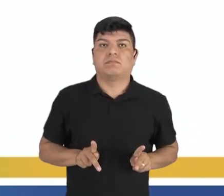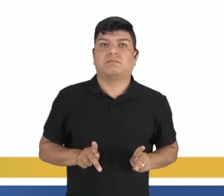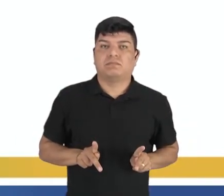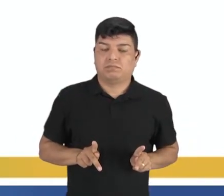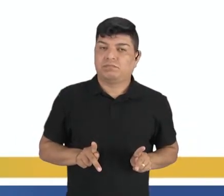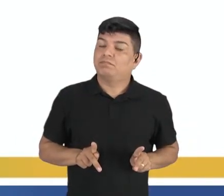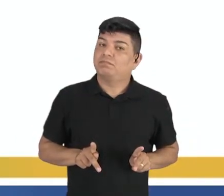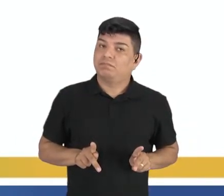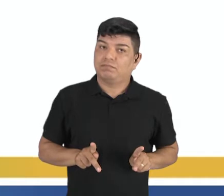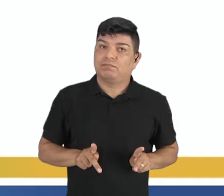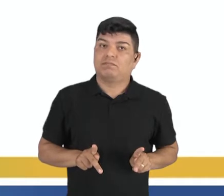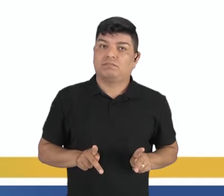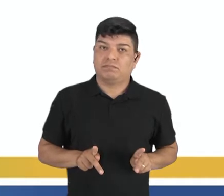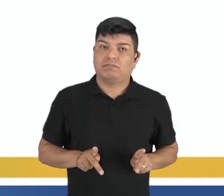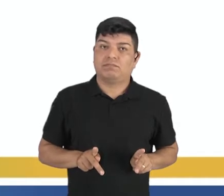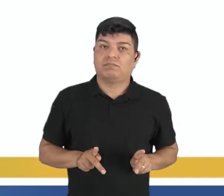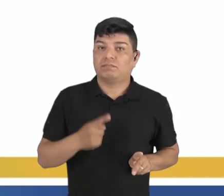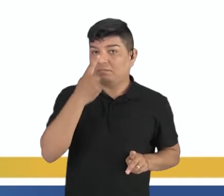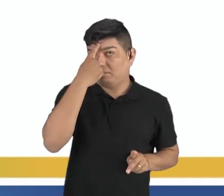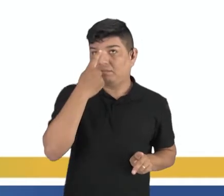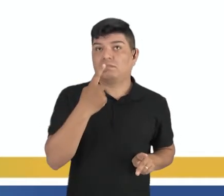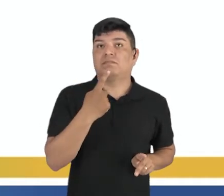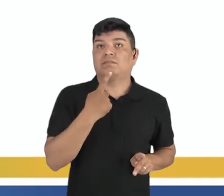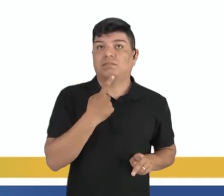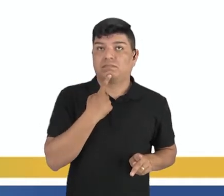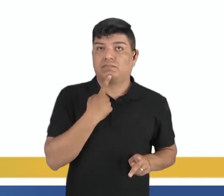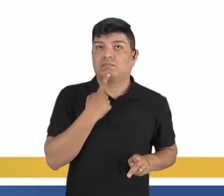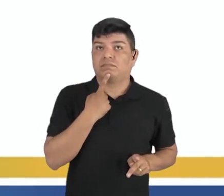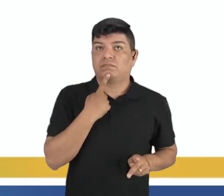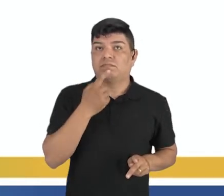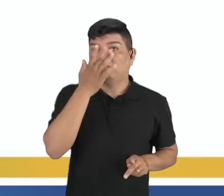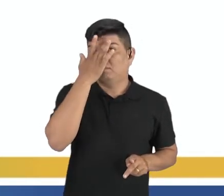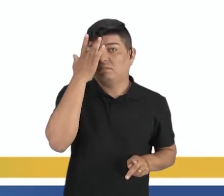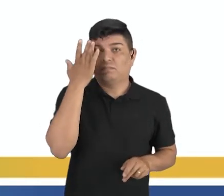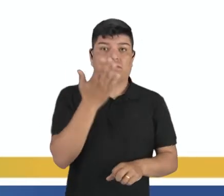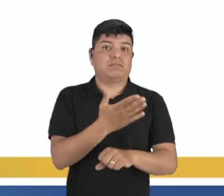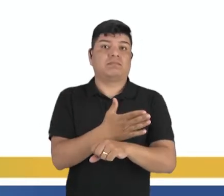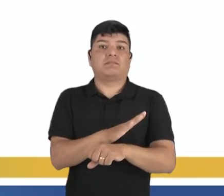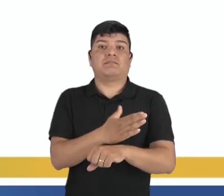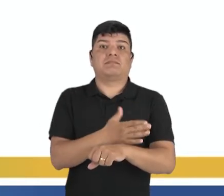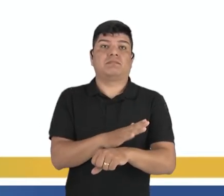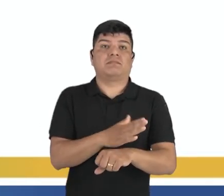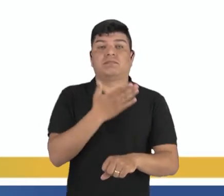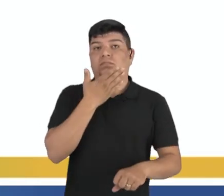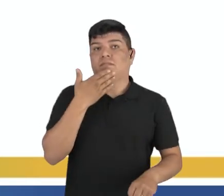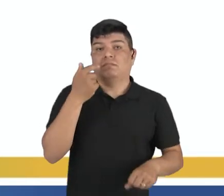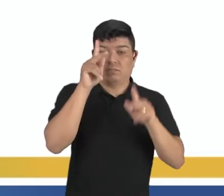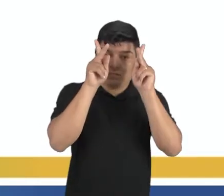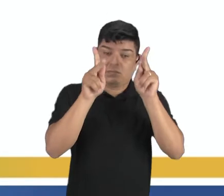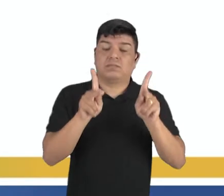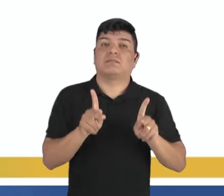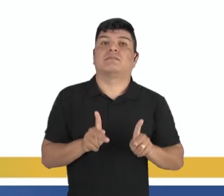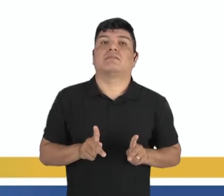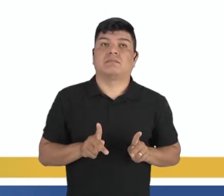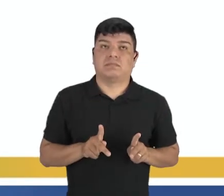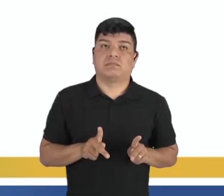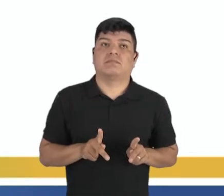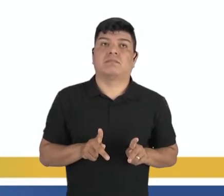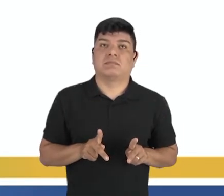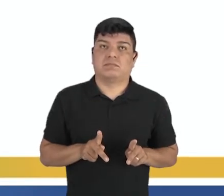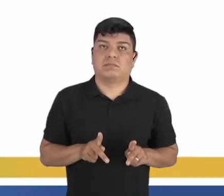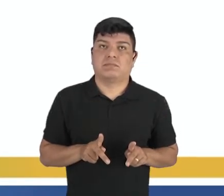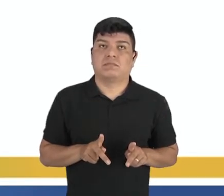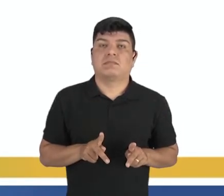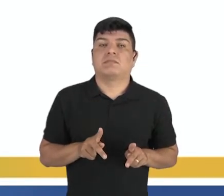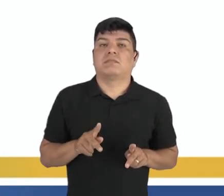onde negar, não. Na imagem, justamente, os praticantes estão buscando isso, melhorar a sua postura. O